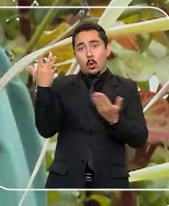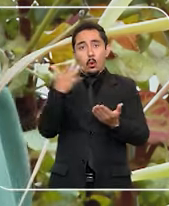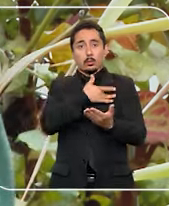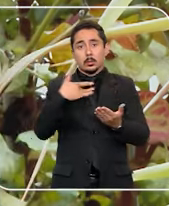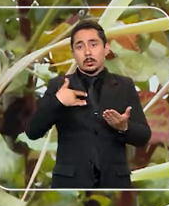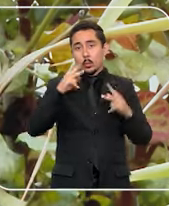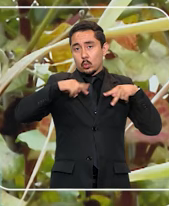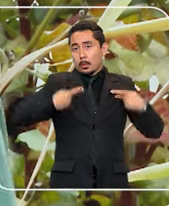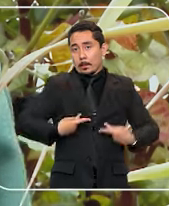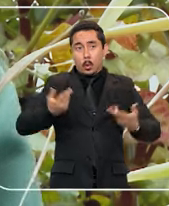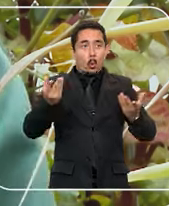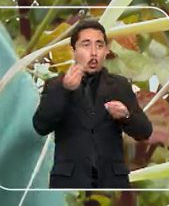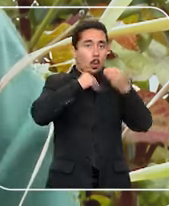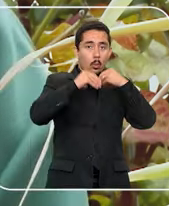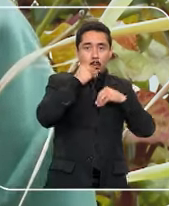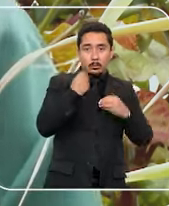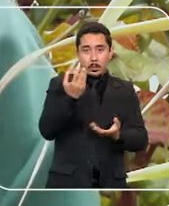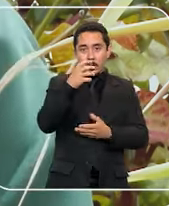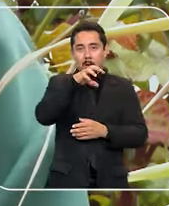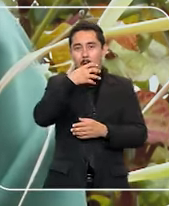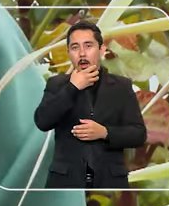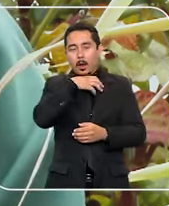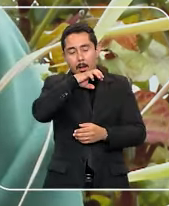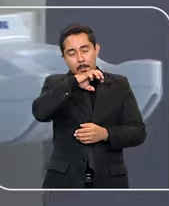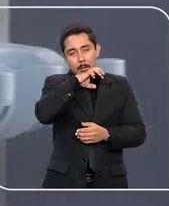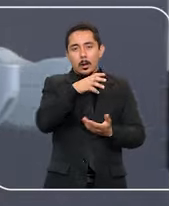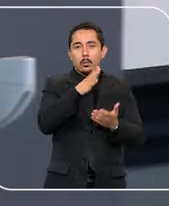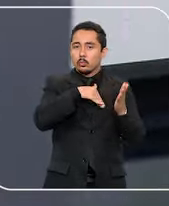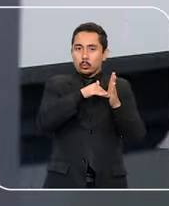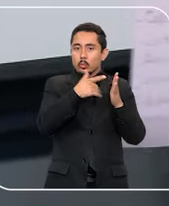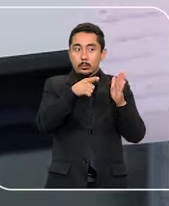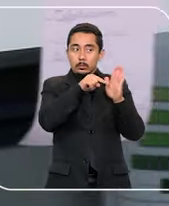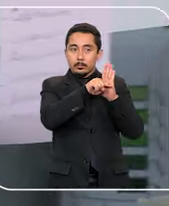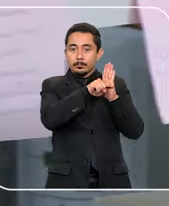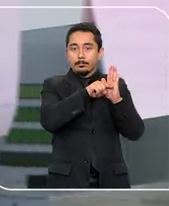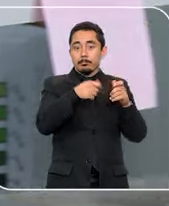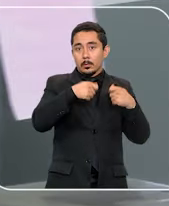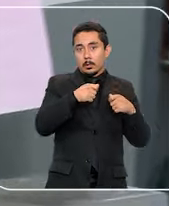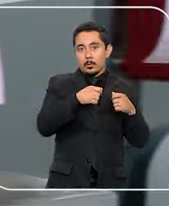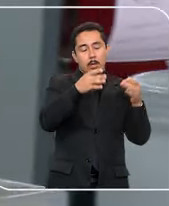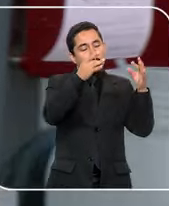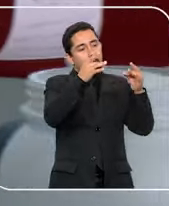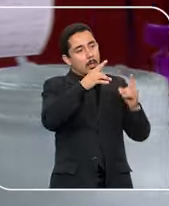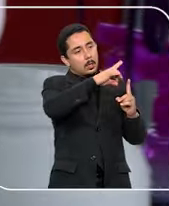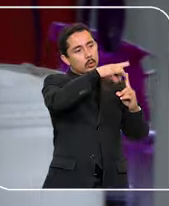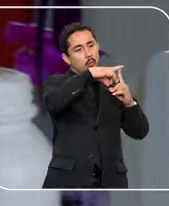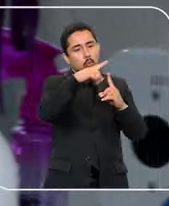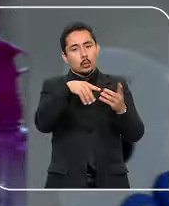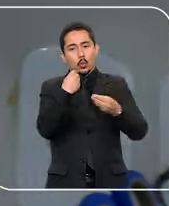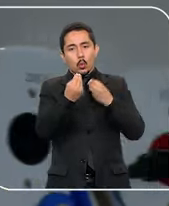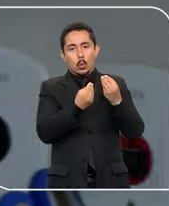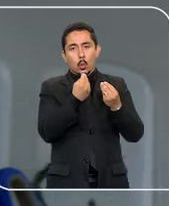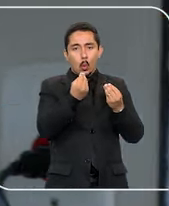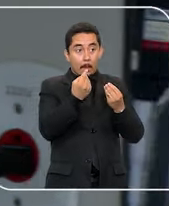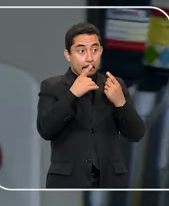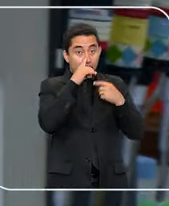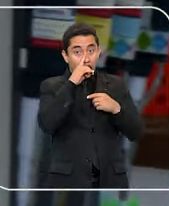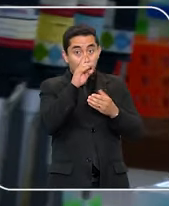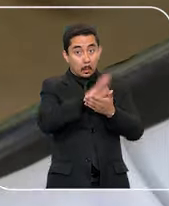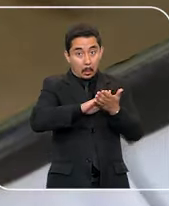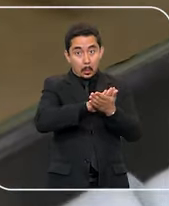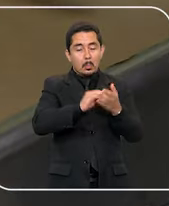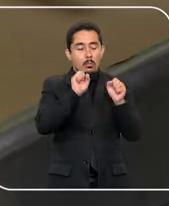ambiente, seja para a saúde humana, para a saúde animal. Então, tudo é avaliado e somente aquelas características ou aqueles produtos que não vão ter nenhum